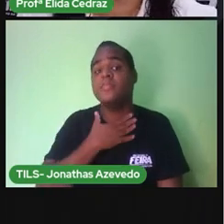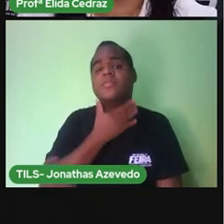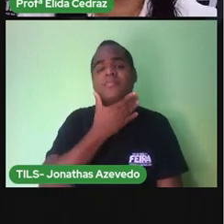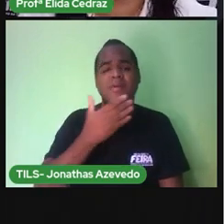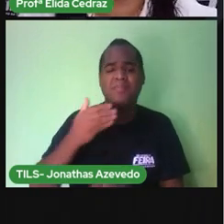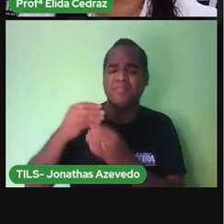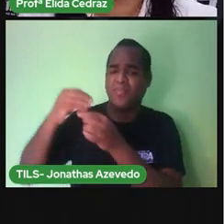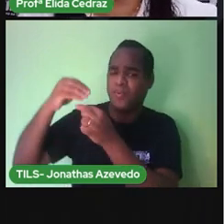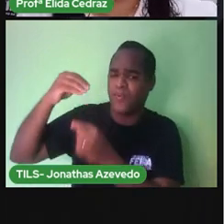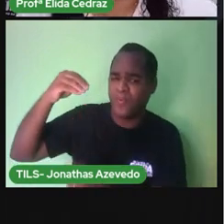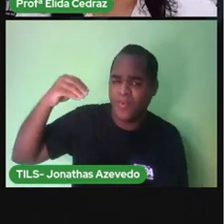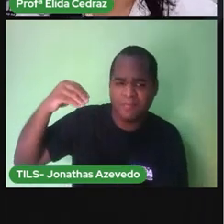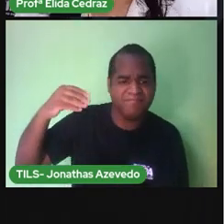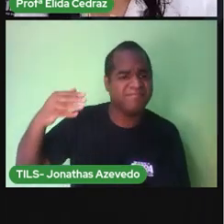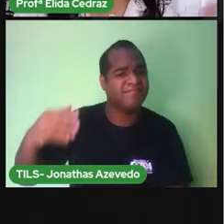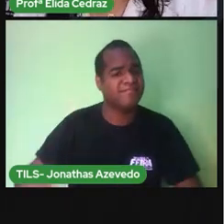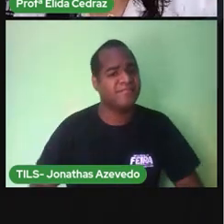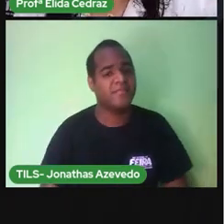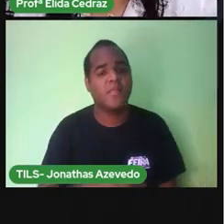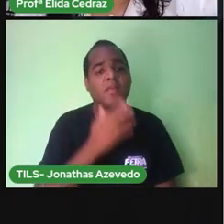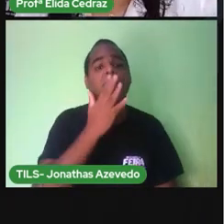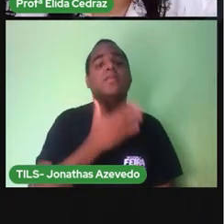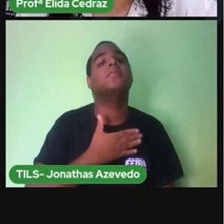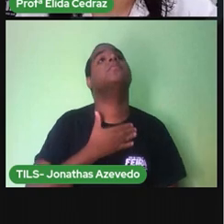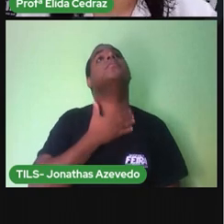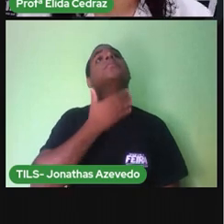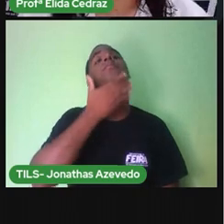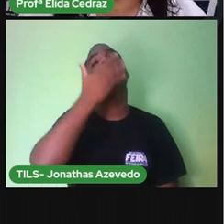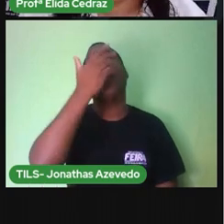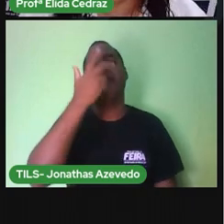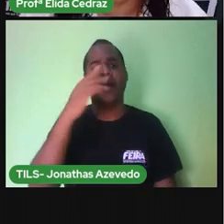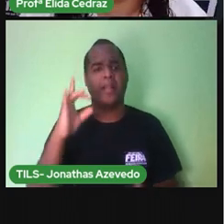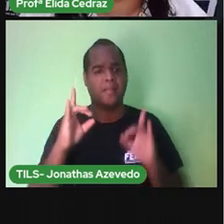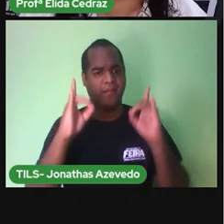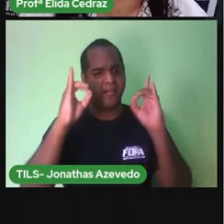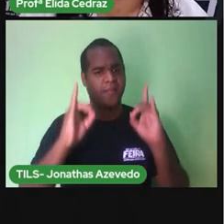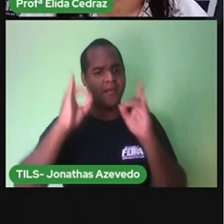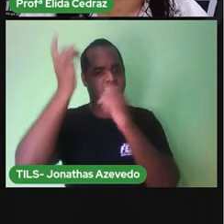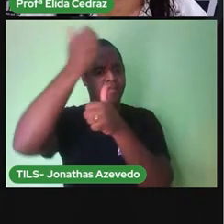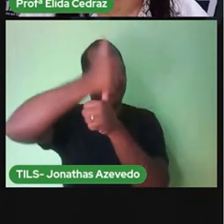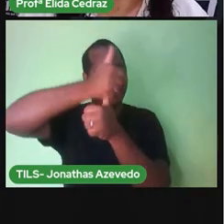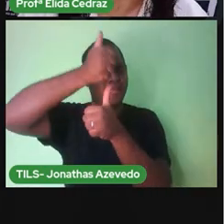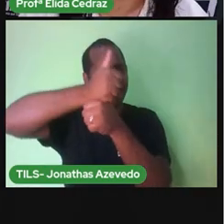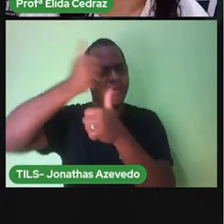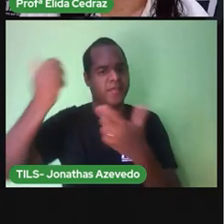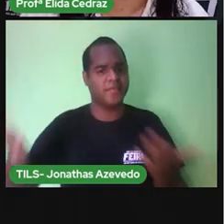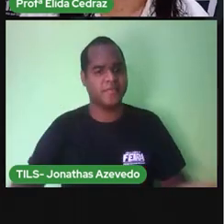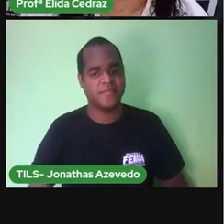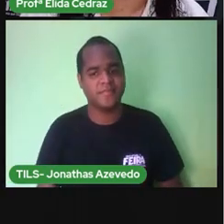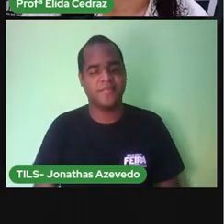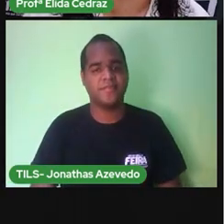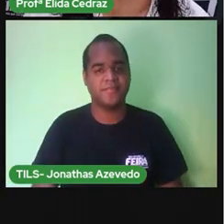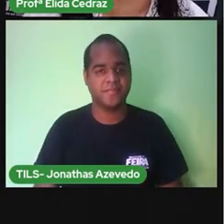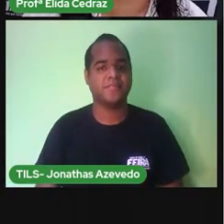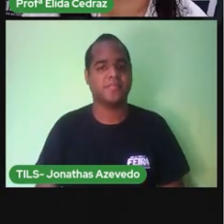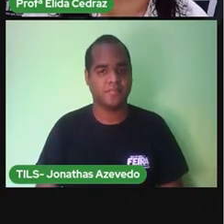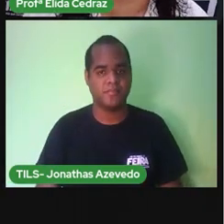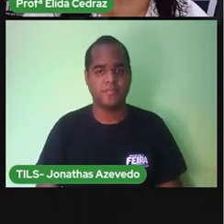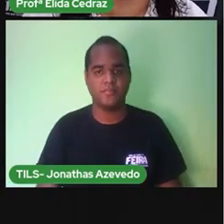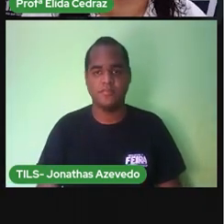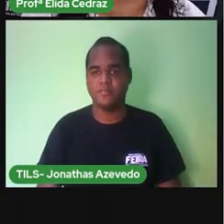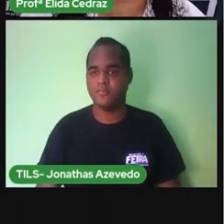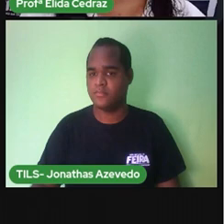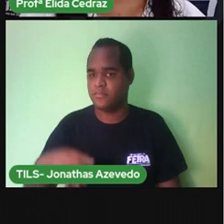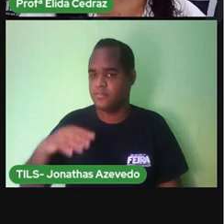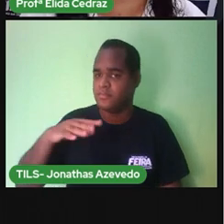pescoço, então, parecia maior que um prédio de apartamentos. E o mede palmo saiu